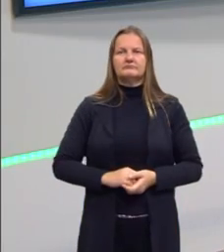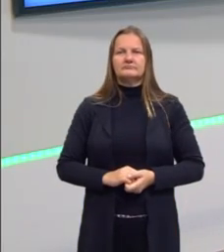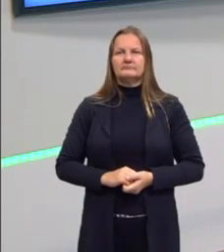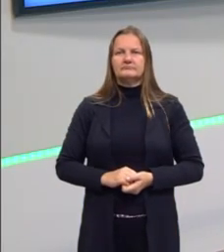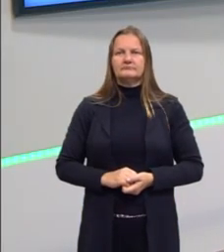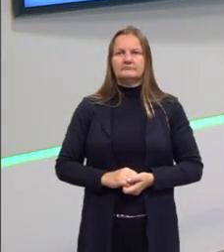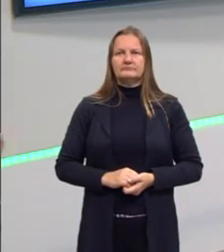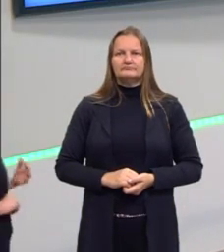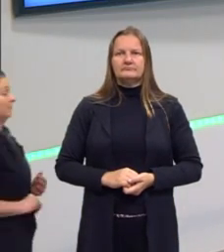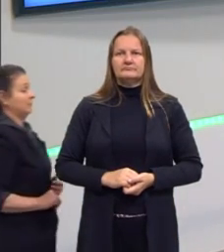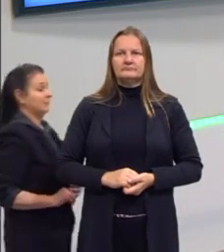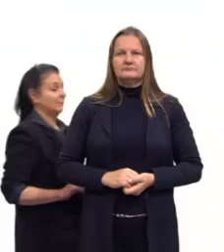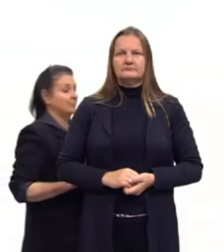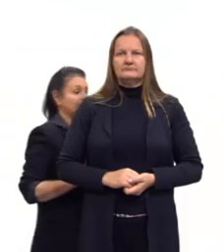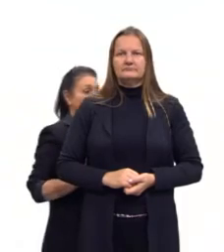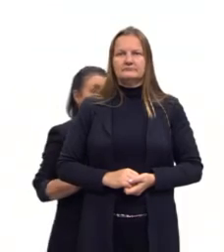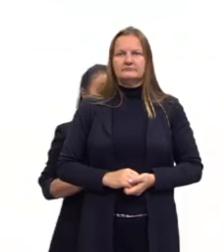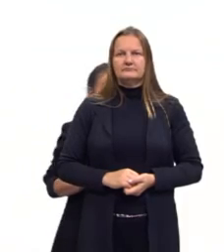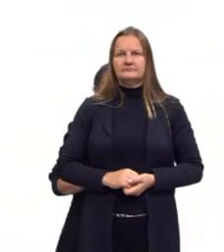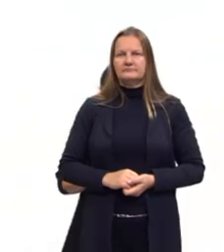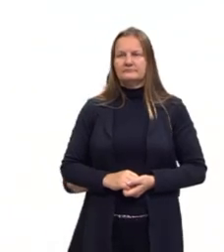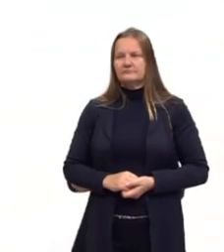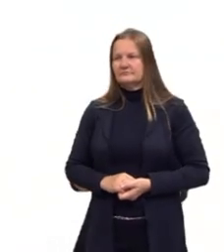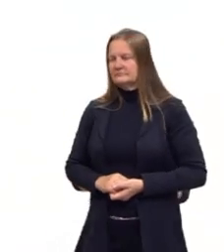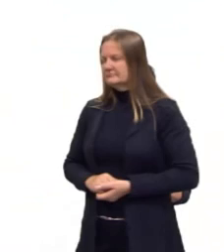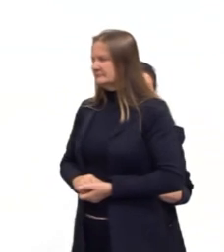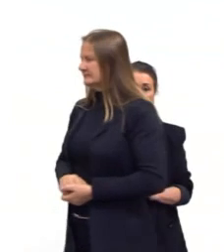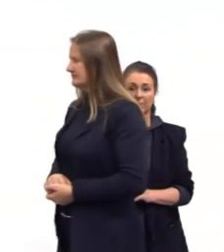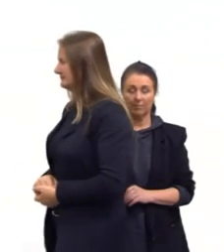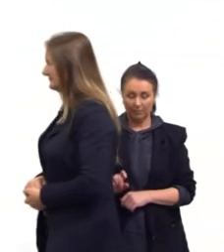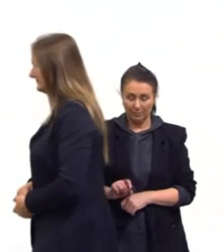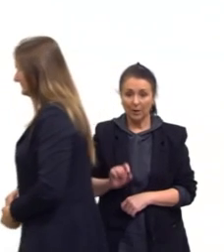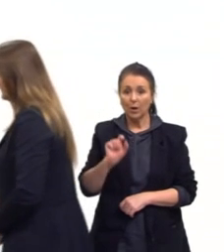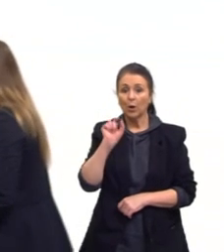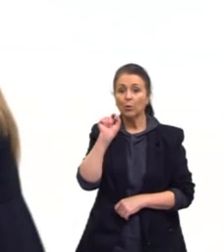Passei aqui, então. E aí, então, o que acontece, gurizada?